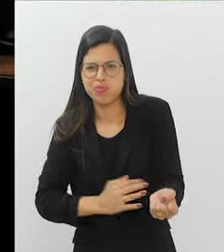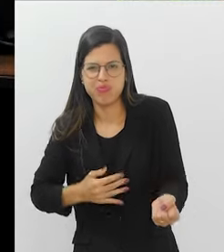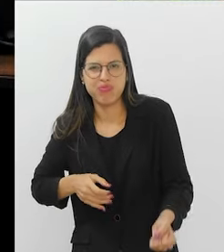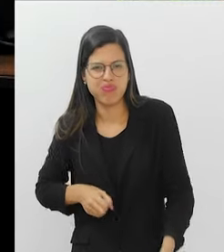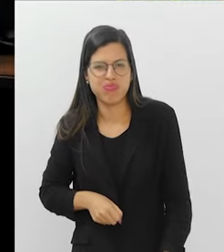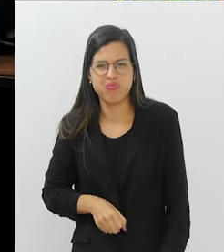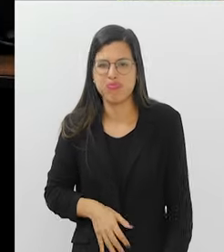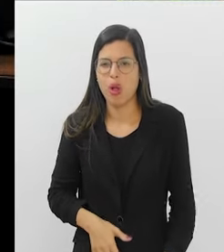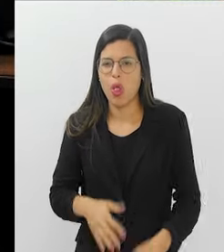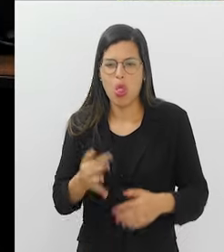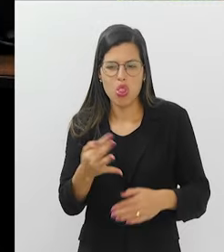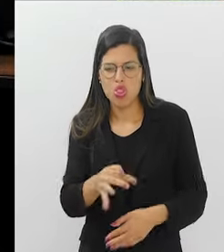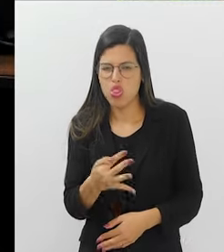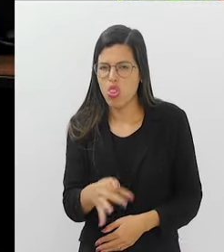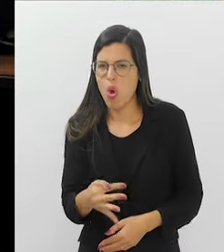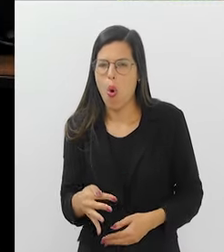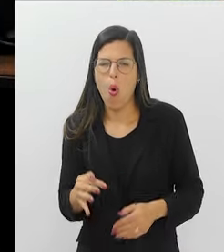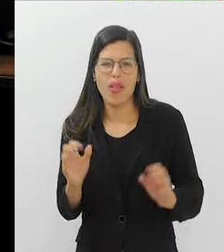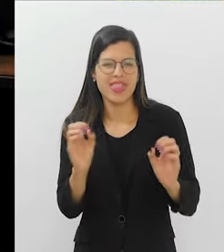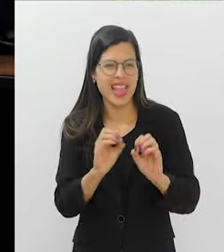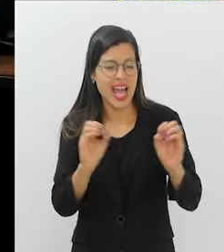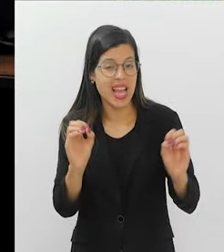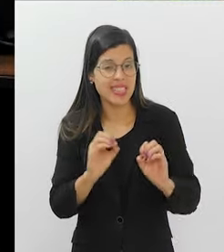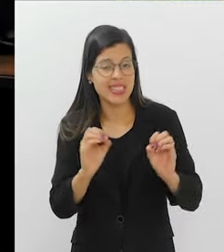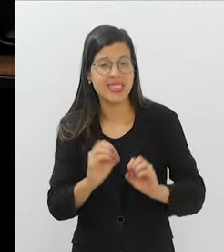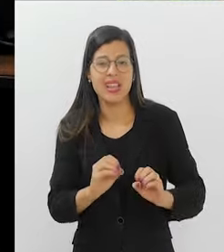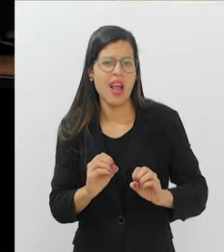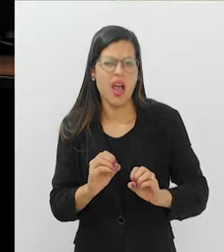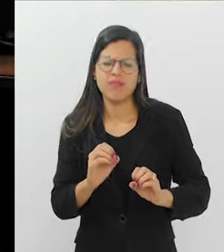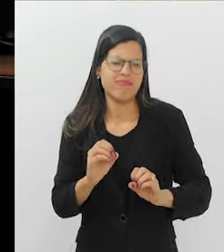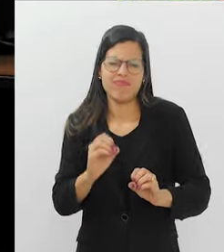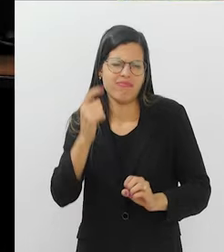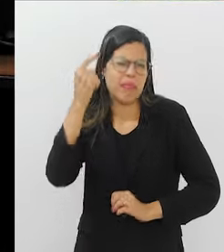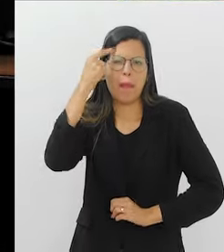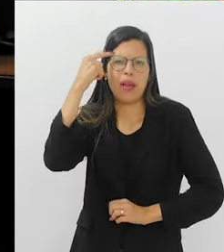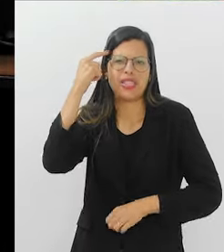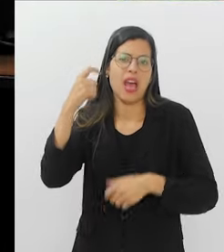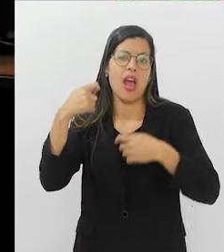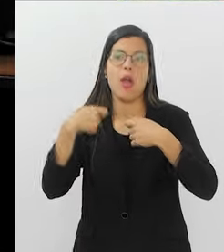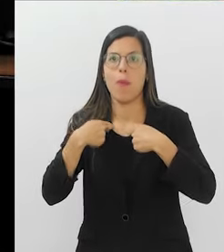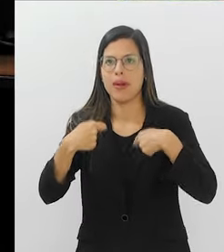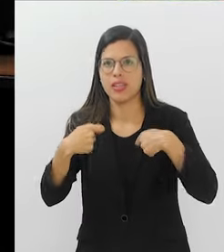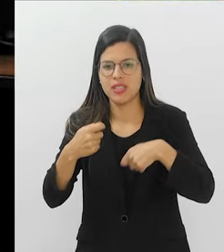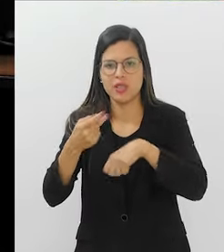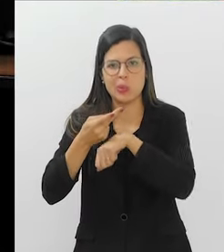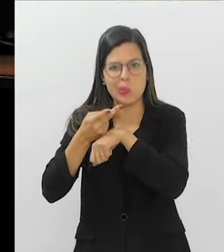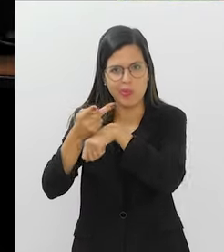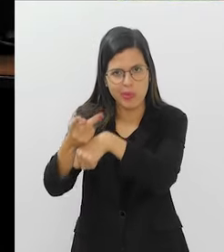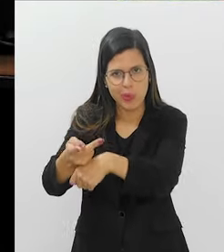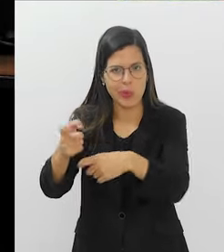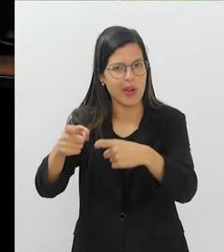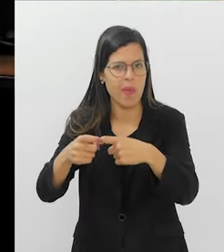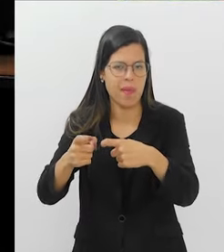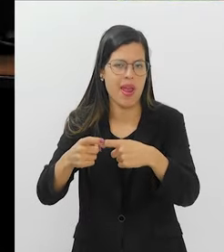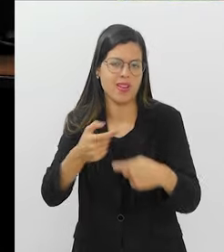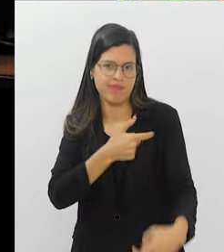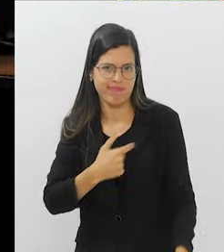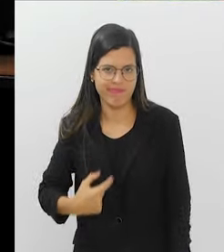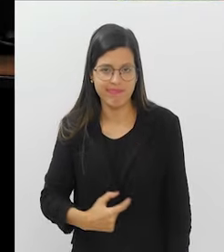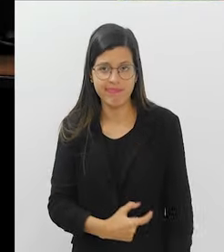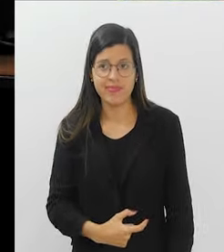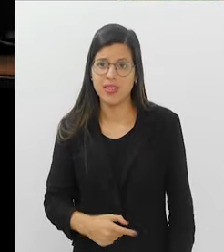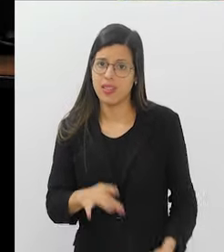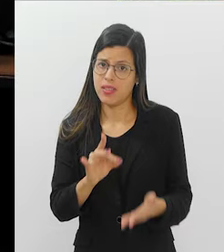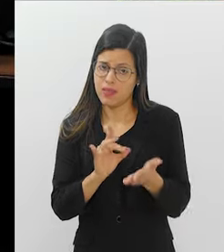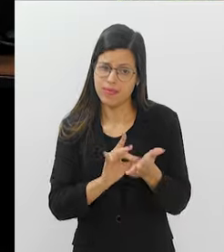enquanto ele não sente dor, enquanto está tudo bonitinho, ele jamais vai pensar nessa hipótese de eu preciso ir a coloproctologista.